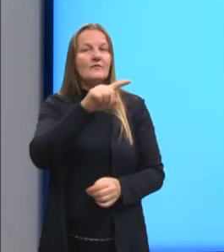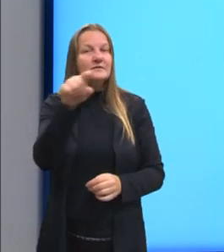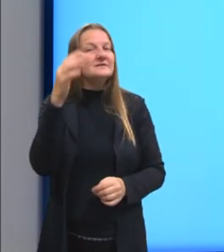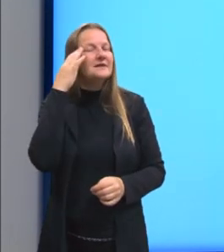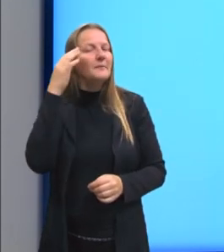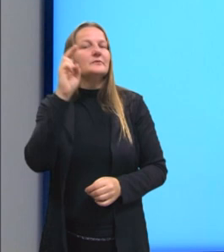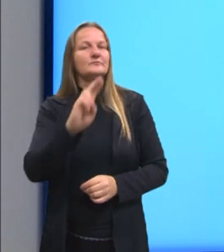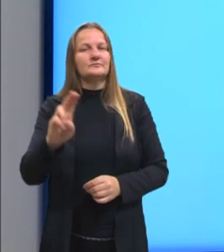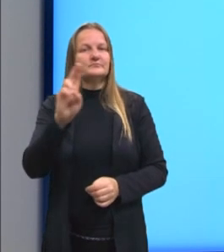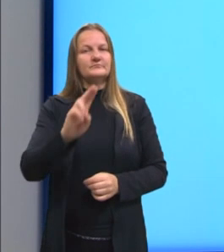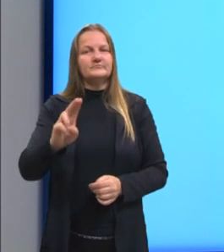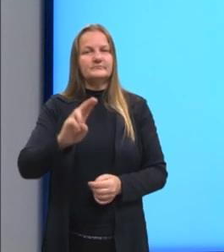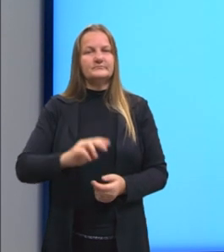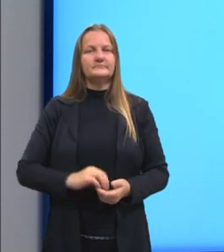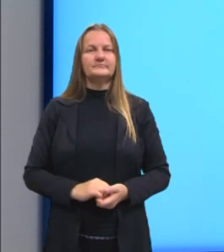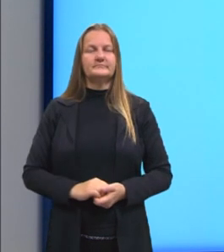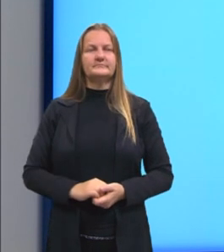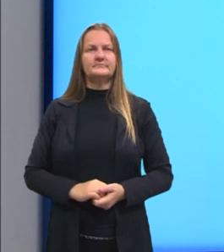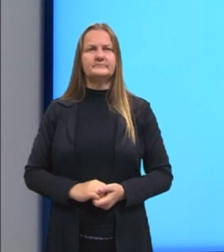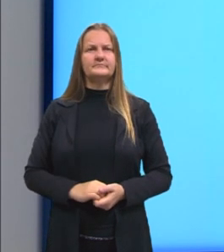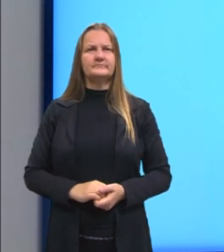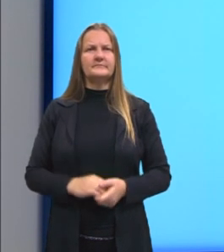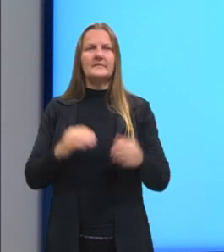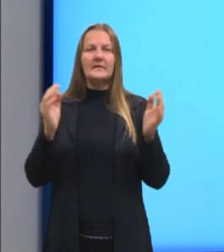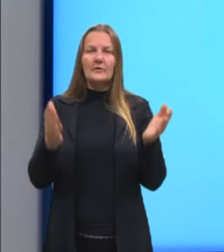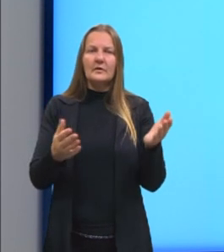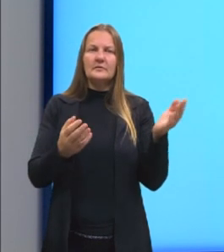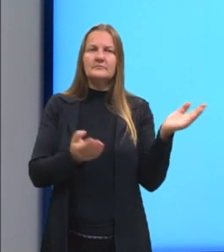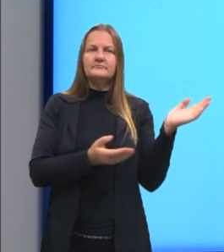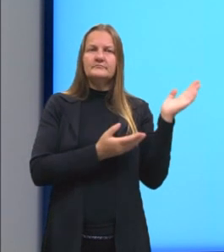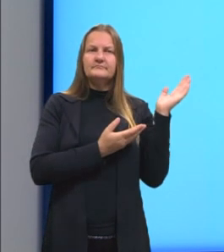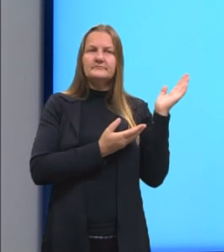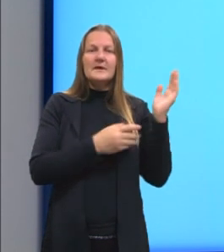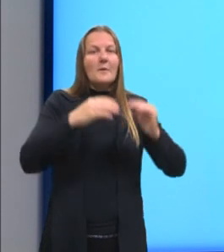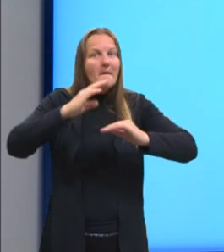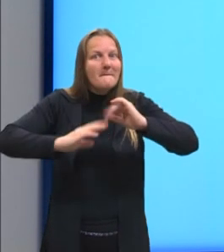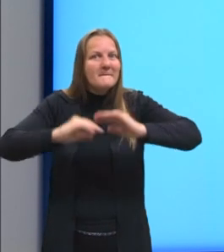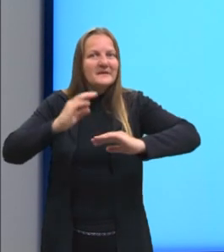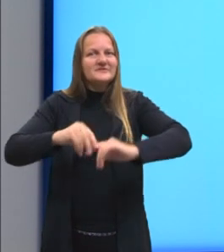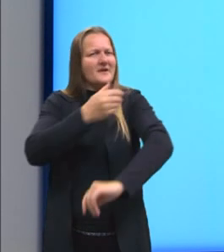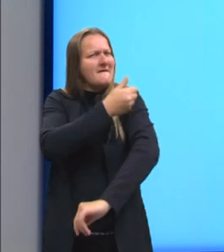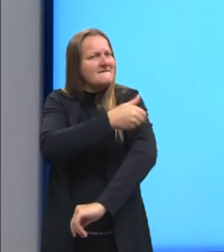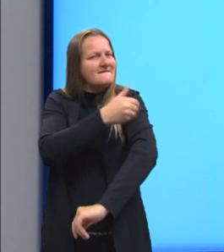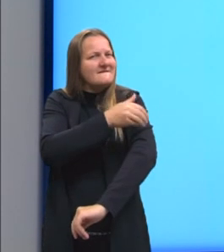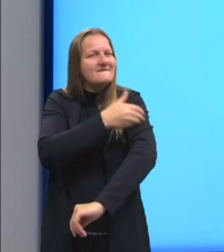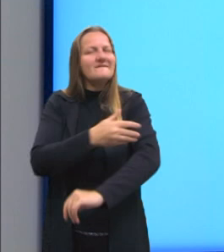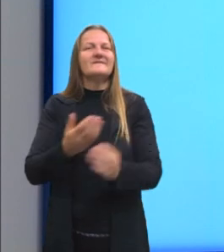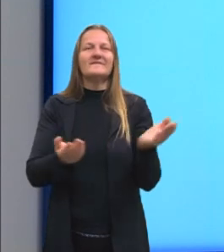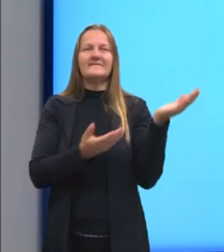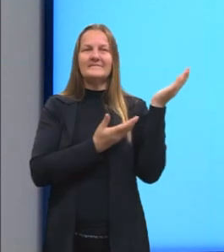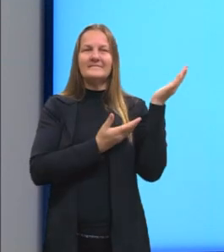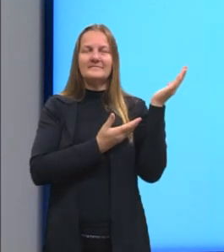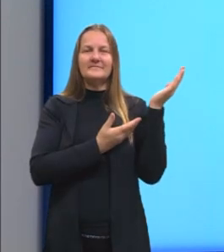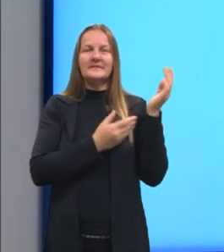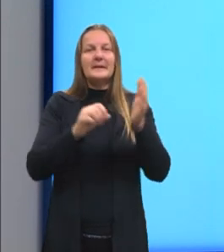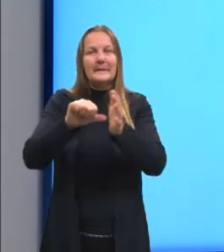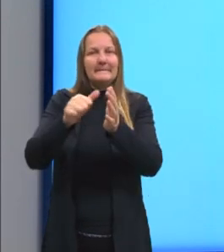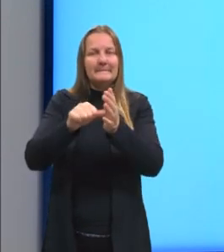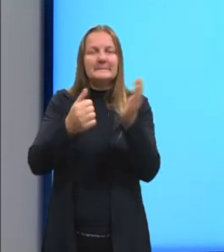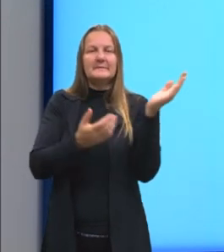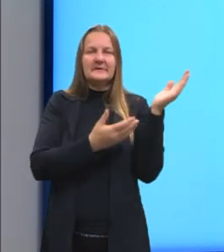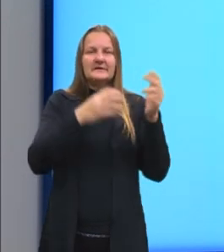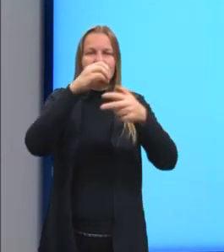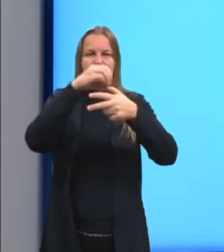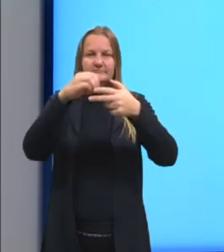utilizem. Agora, nós vamos, então, praticar com algumas questões. A primeira delas, então, do